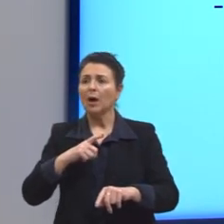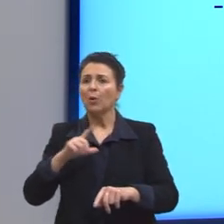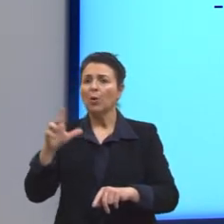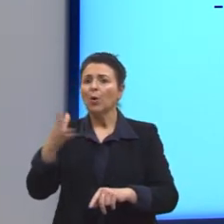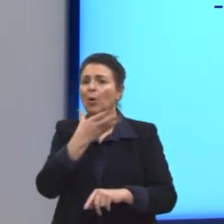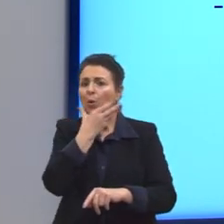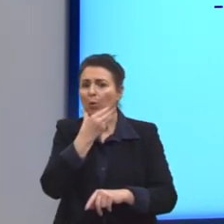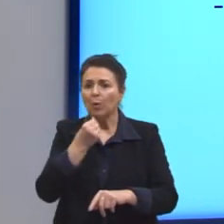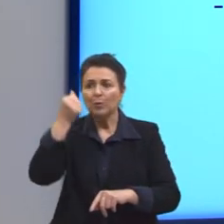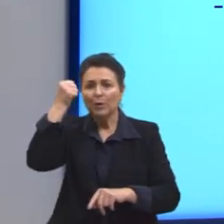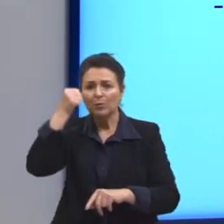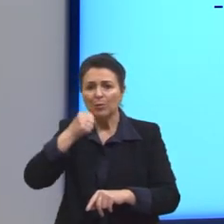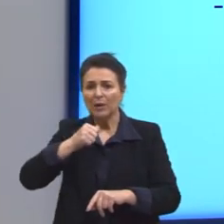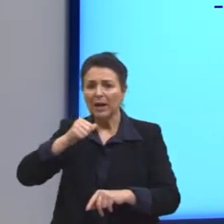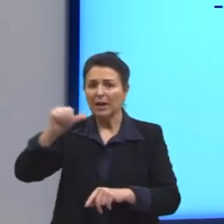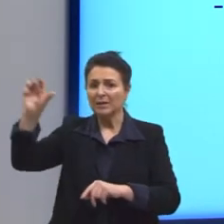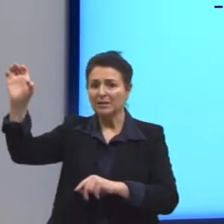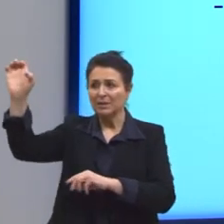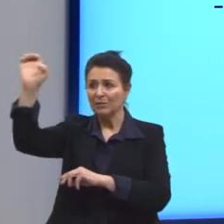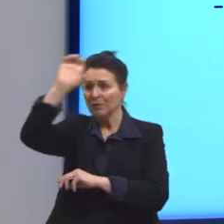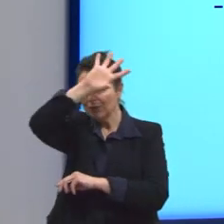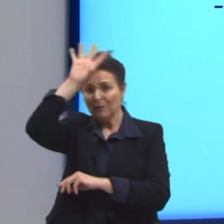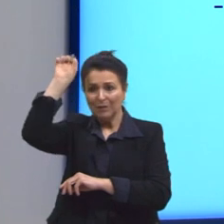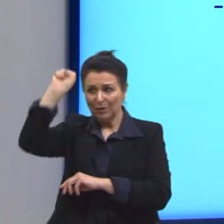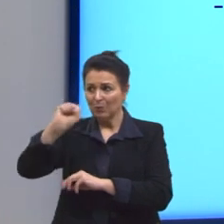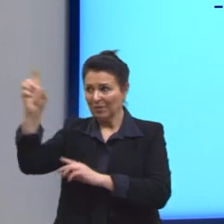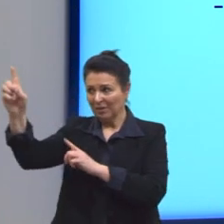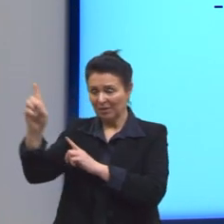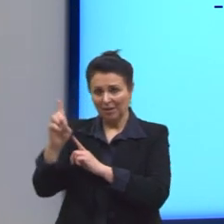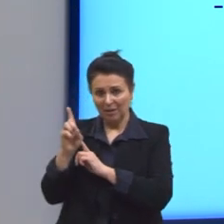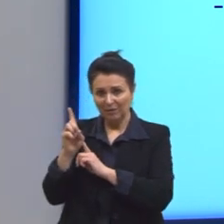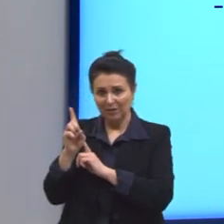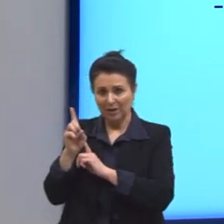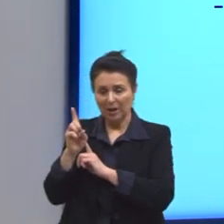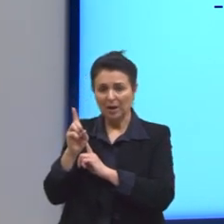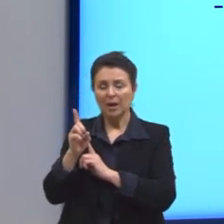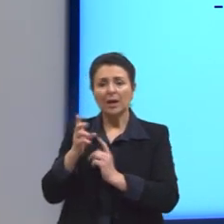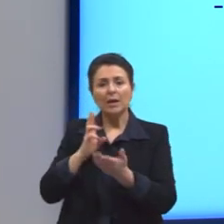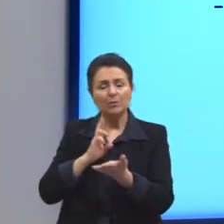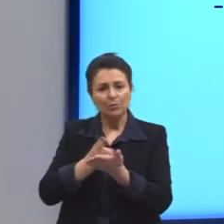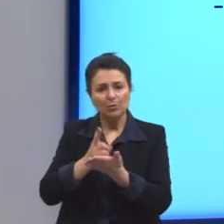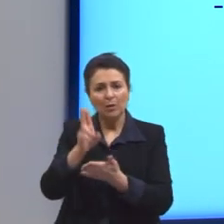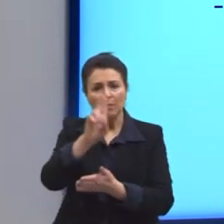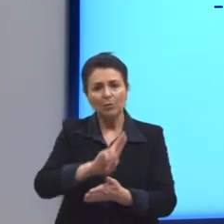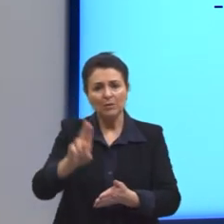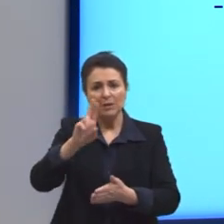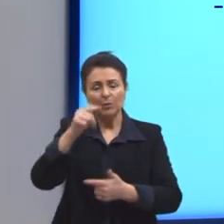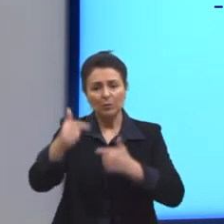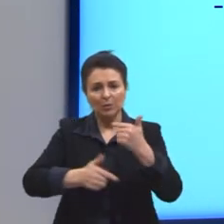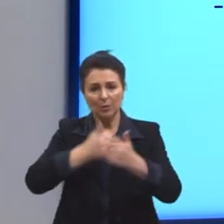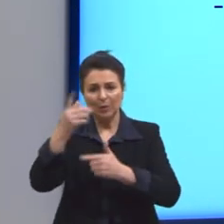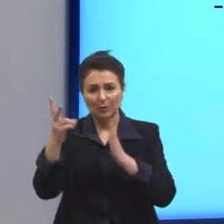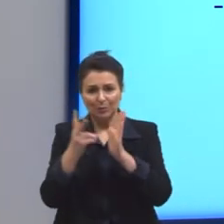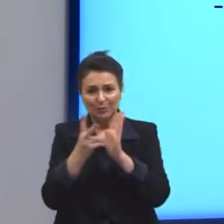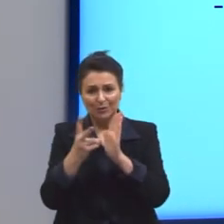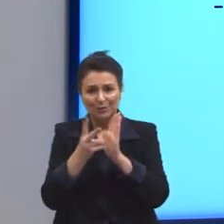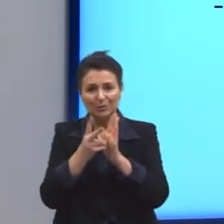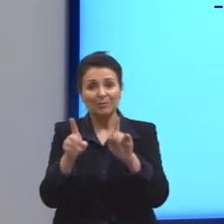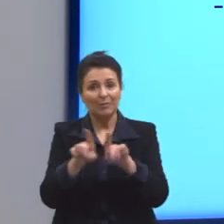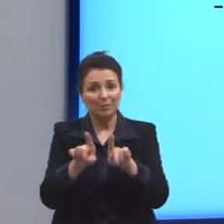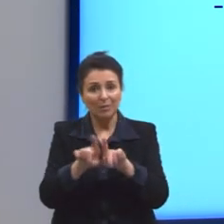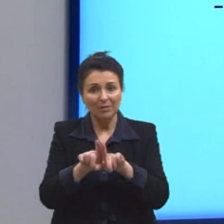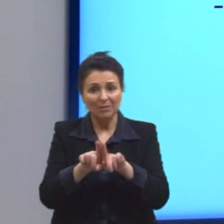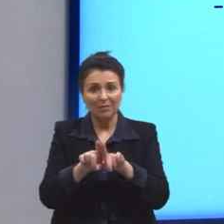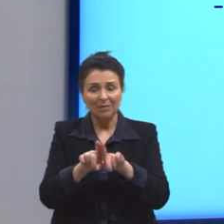medida que os colonizadores iam avançando para o interior, eles seguiam utilizando a mão de obra indígena, seguiam escravizando essas pessoas.